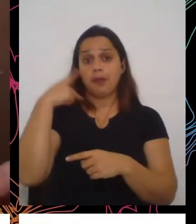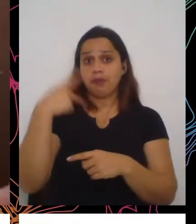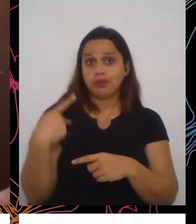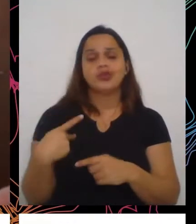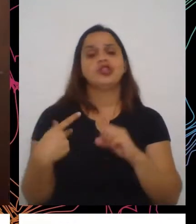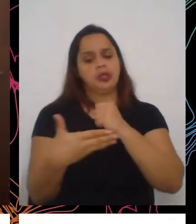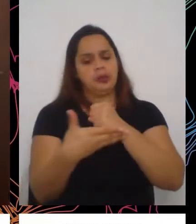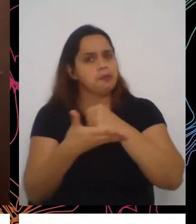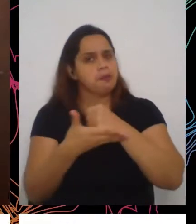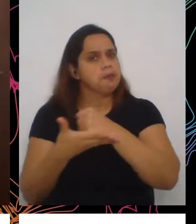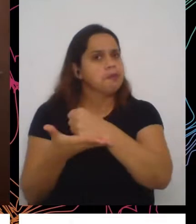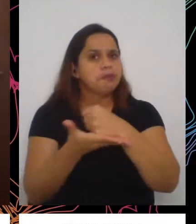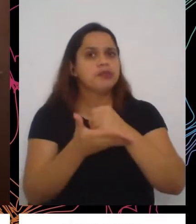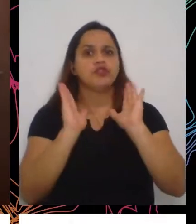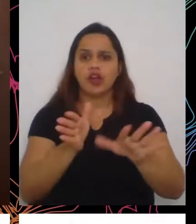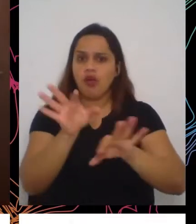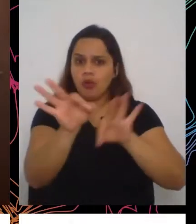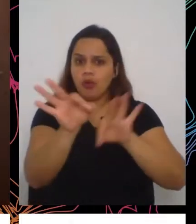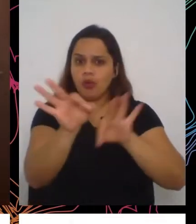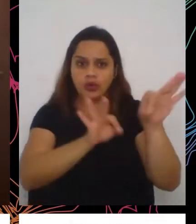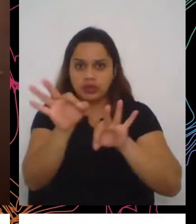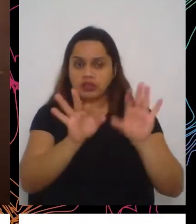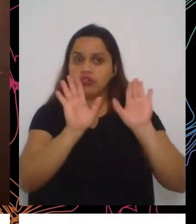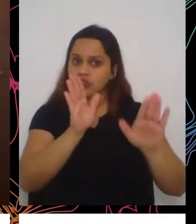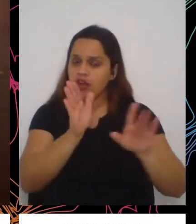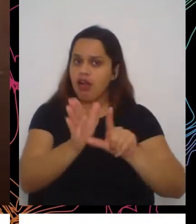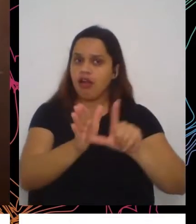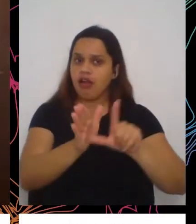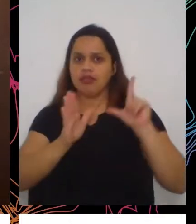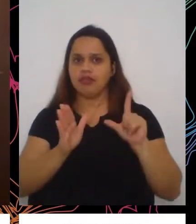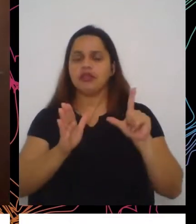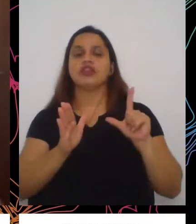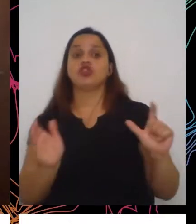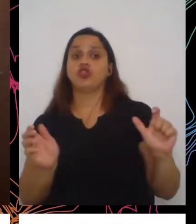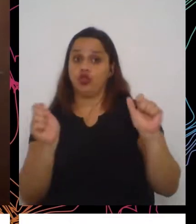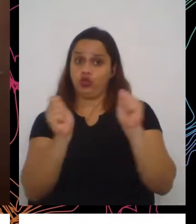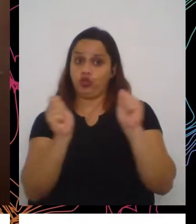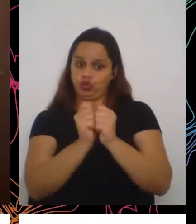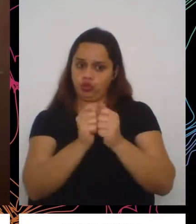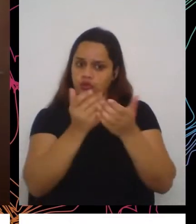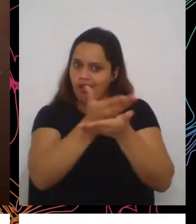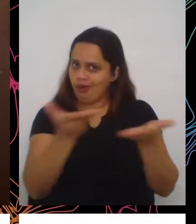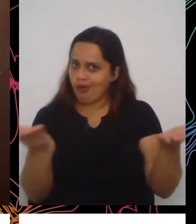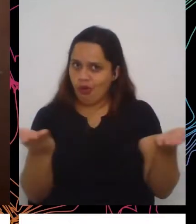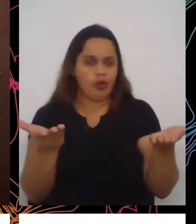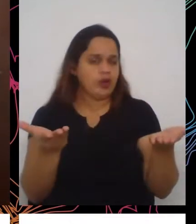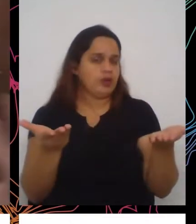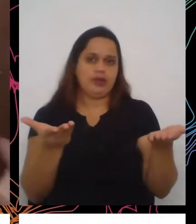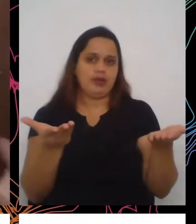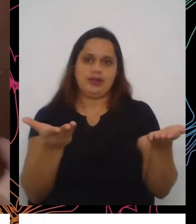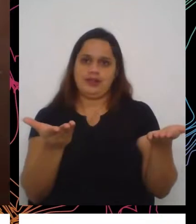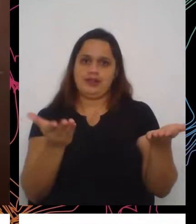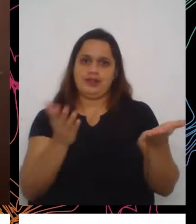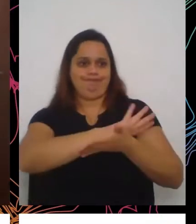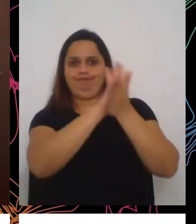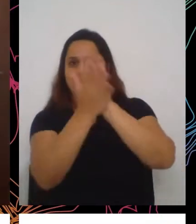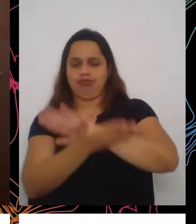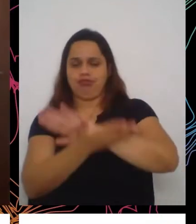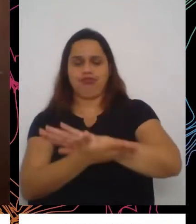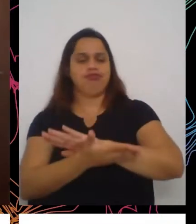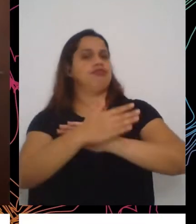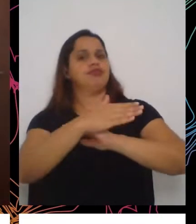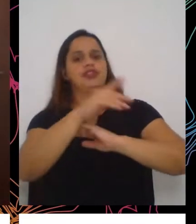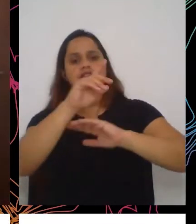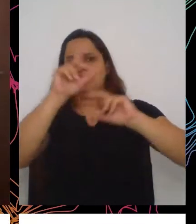organizadas, certamente com o advento dessa tragédia humanitária, que é o Covid que atingiu